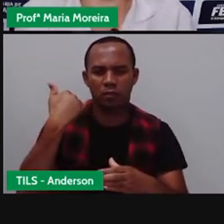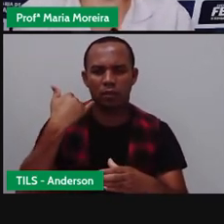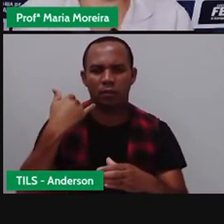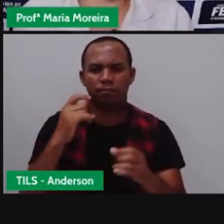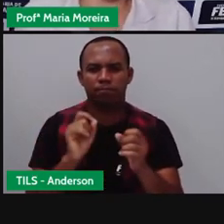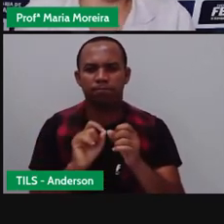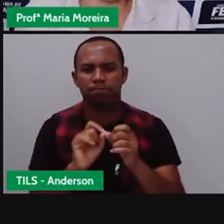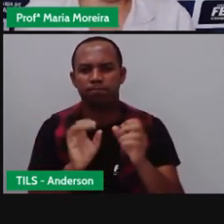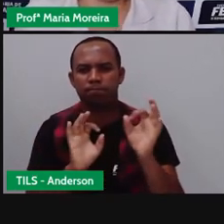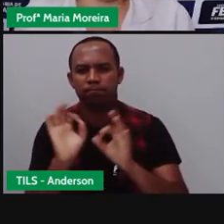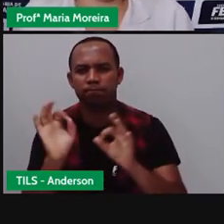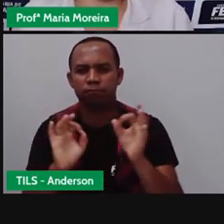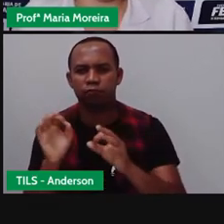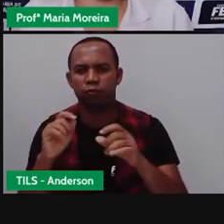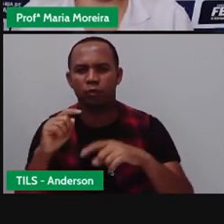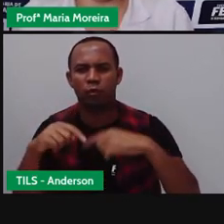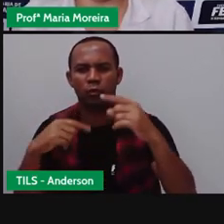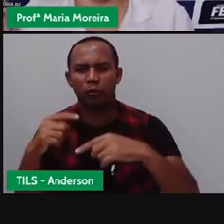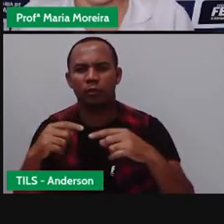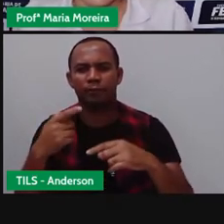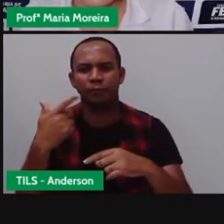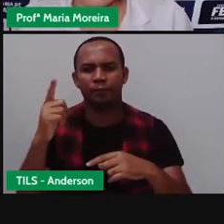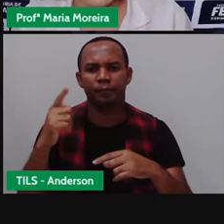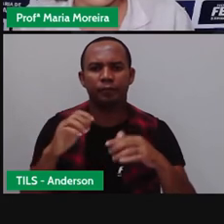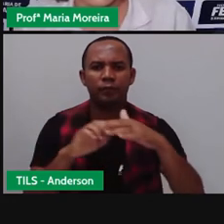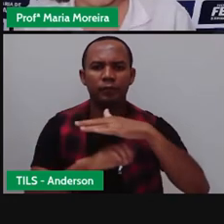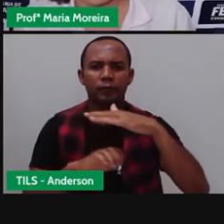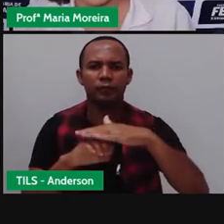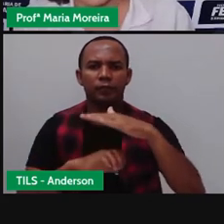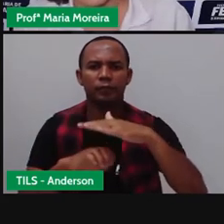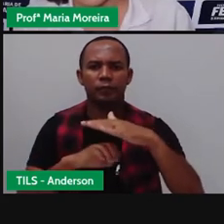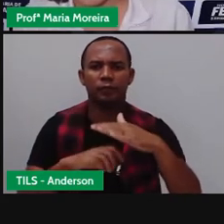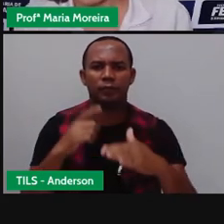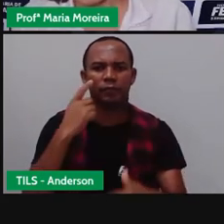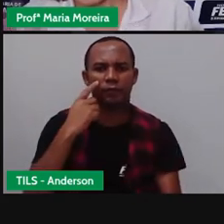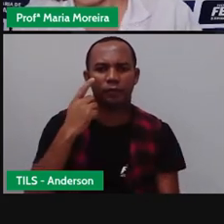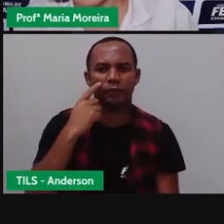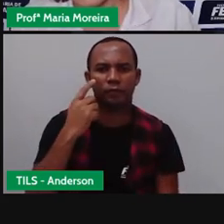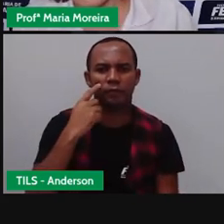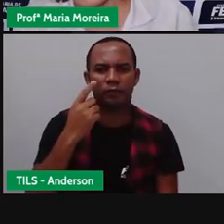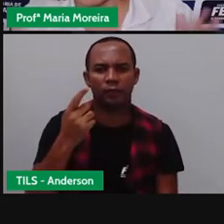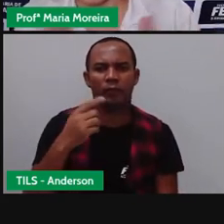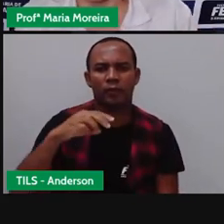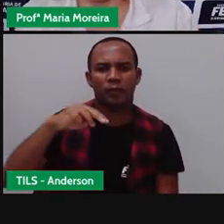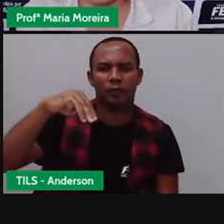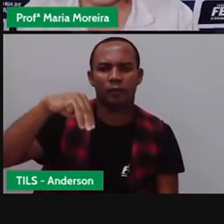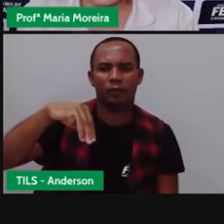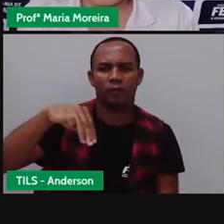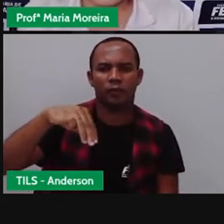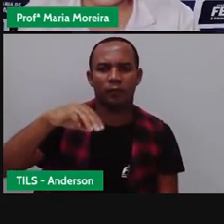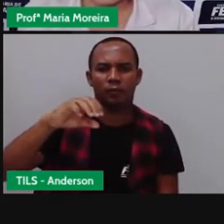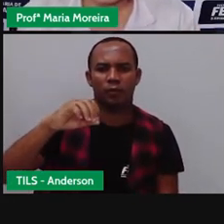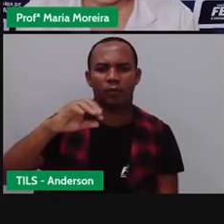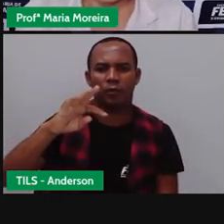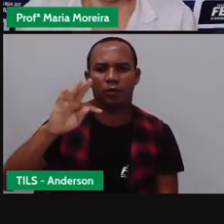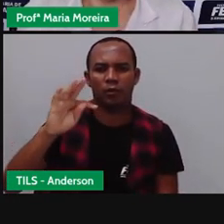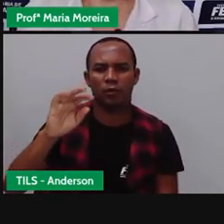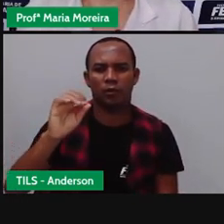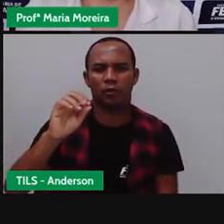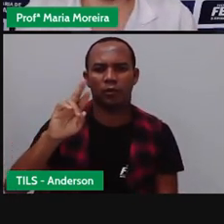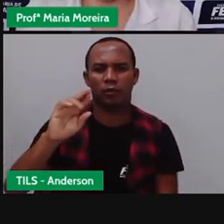A Ericsson, né? Que depois passa a ser Sony e Ericsson, né? Acaba fundindo aí as empresas e formando uma única empresa.